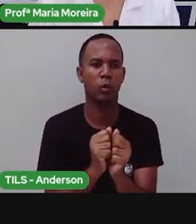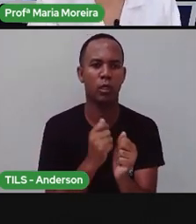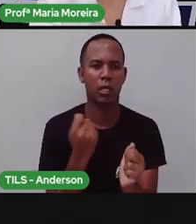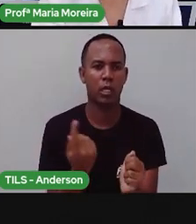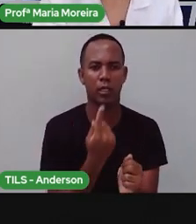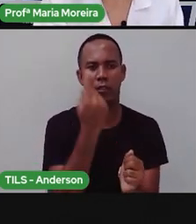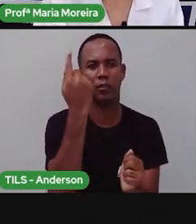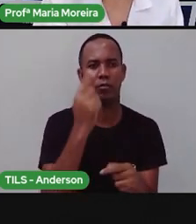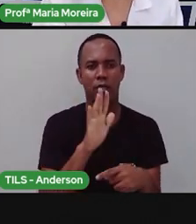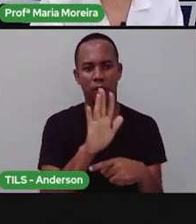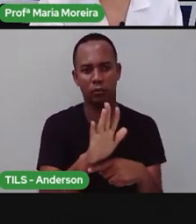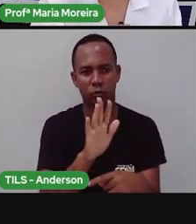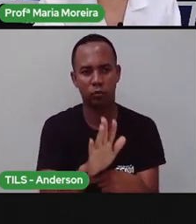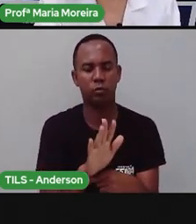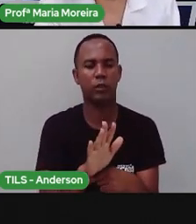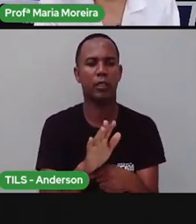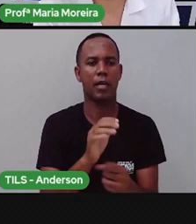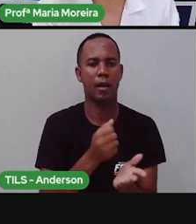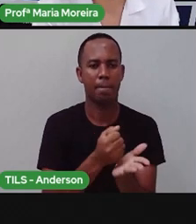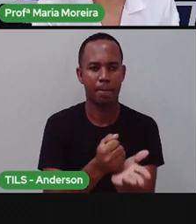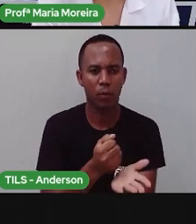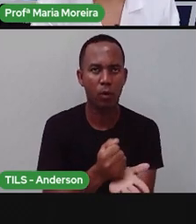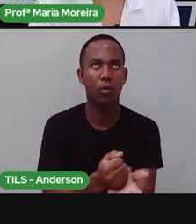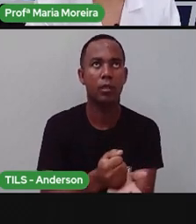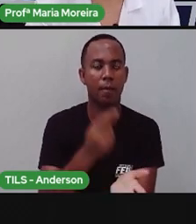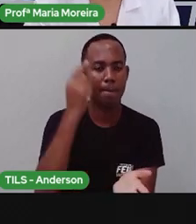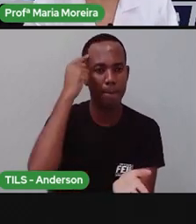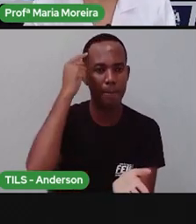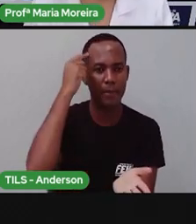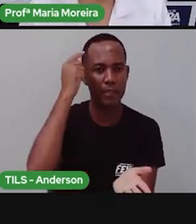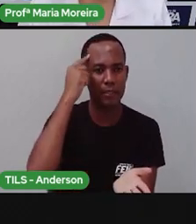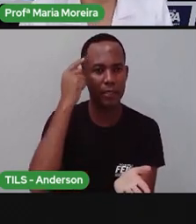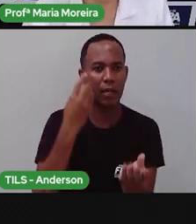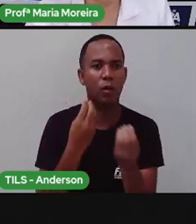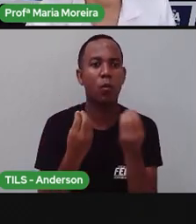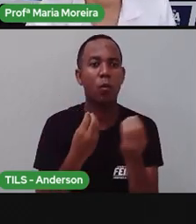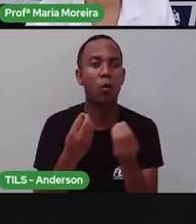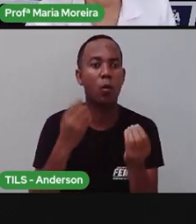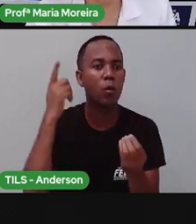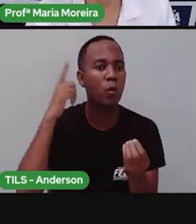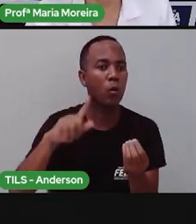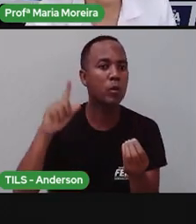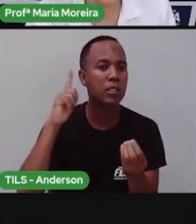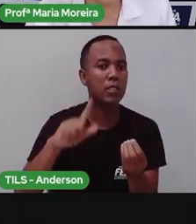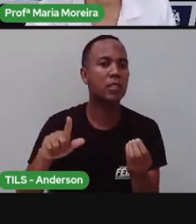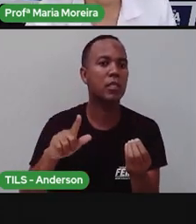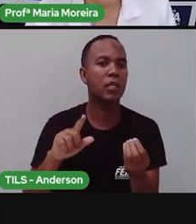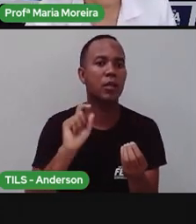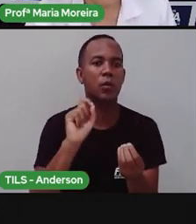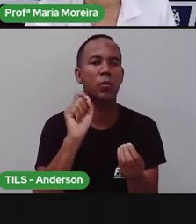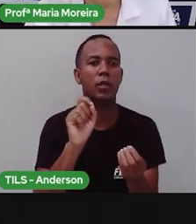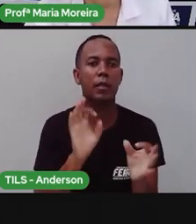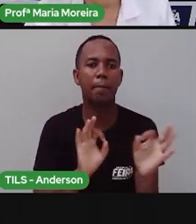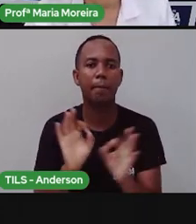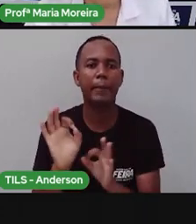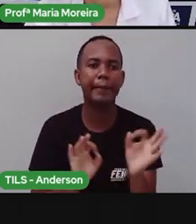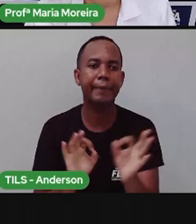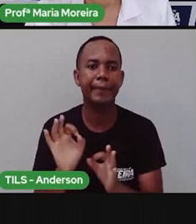Se eu não tivesse a minha inteligência, se eu não pensasse, eu não iria conseguir fazer o quê? O planejar.